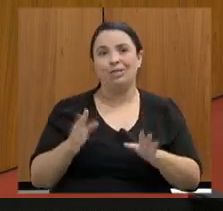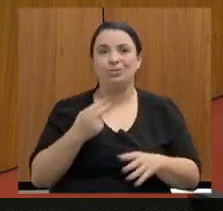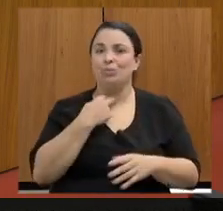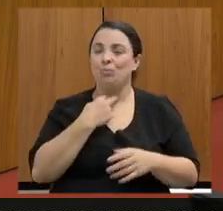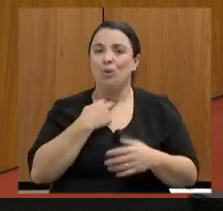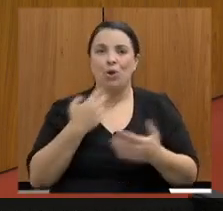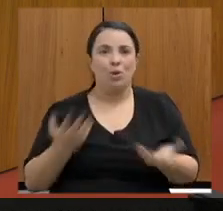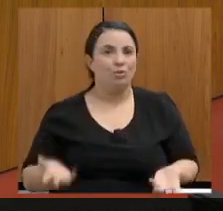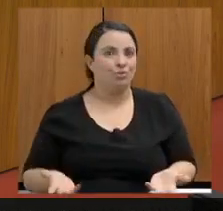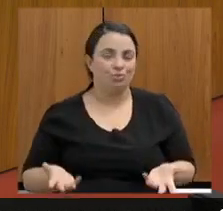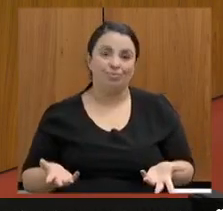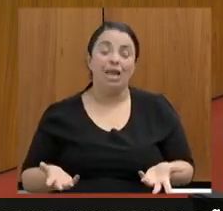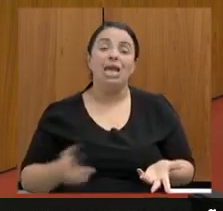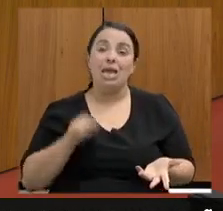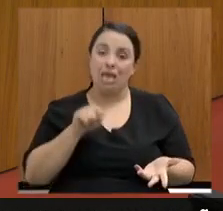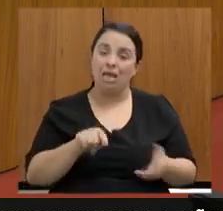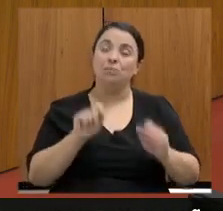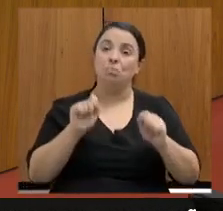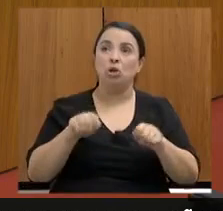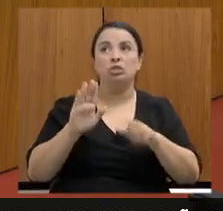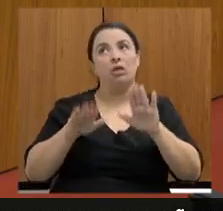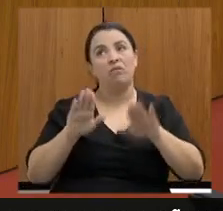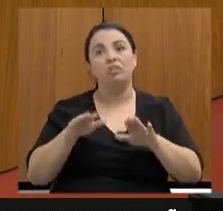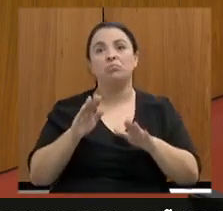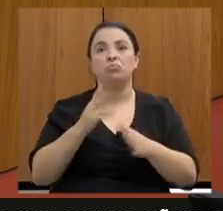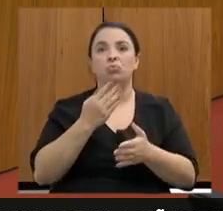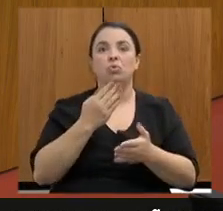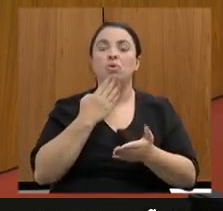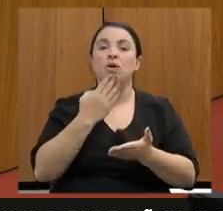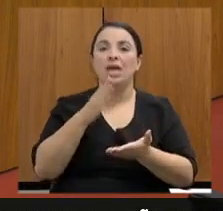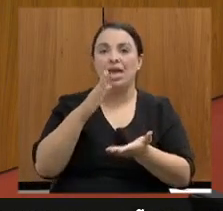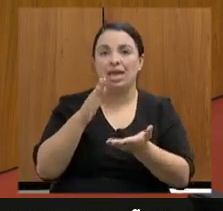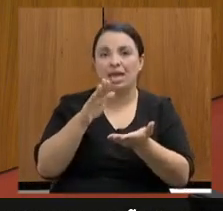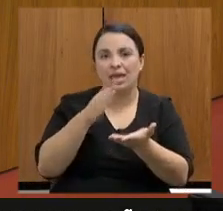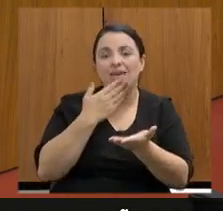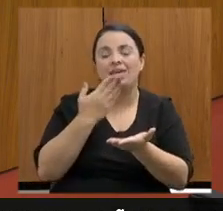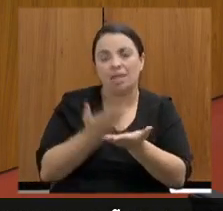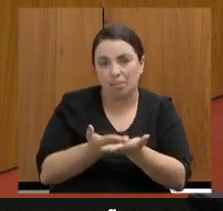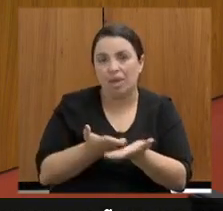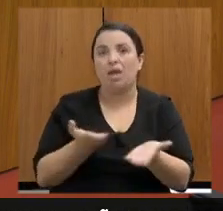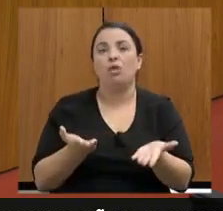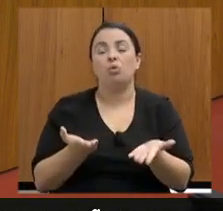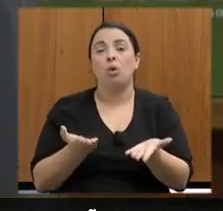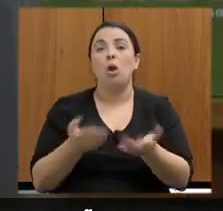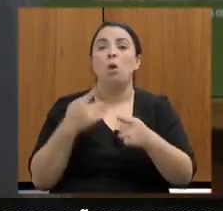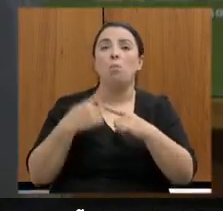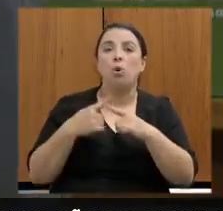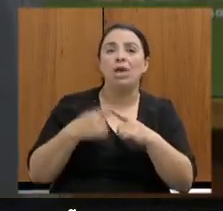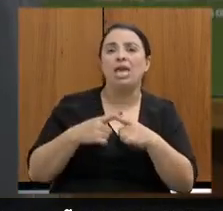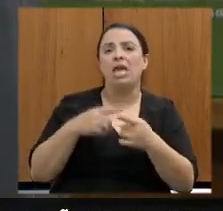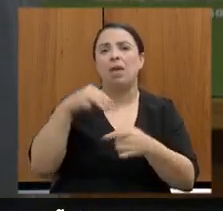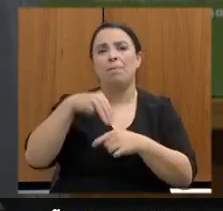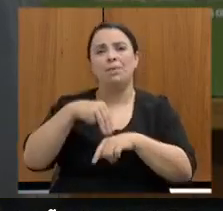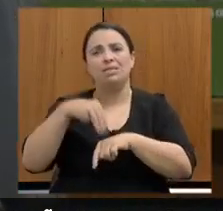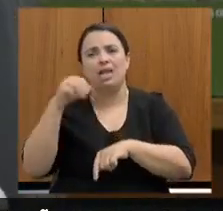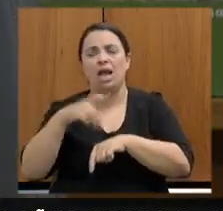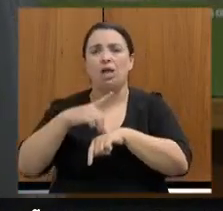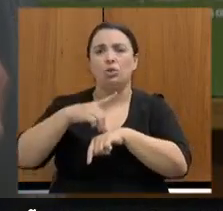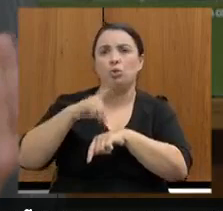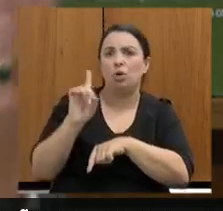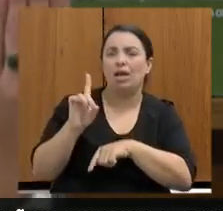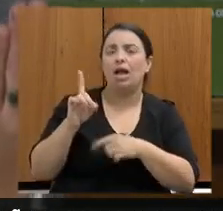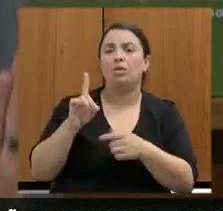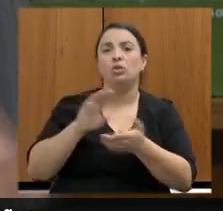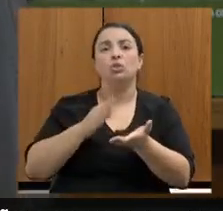que podemos trazer em forma de requerimento uma resposta de por que isso está sendo revisto, retirado, doutorado ou mestrado. Mas